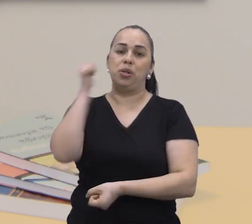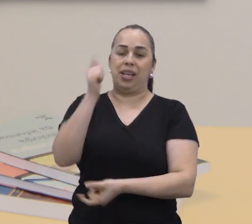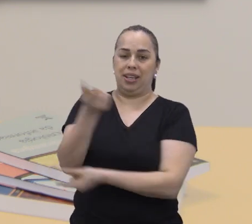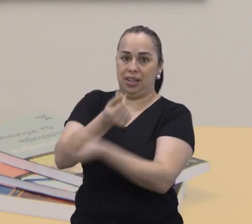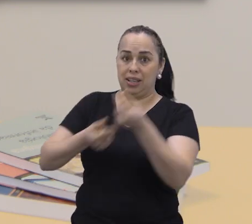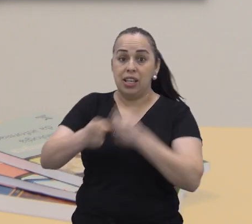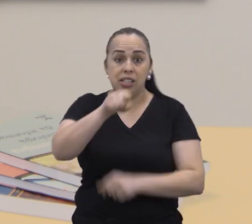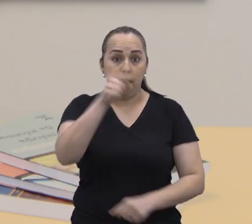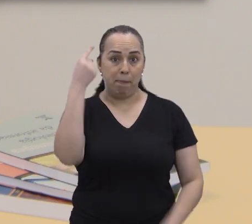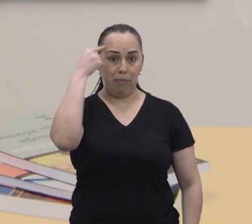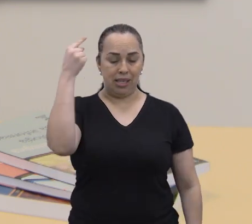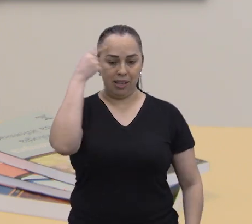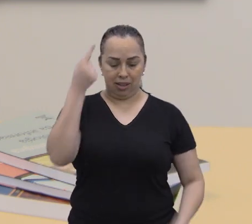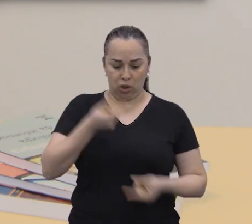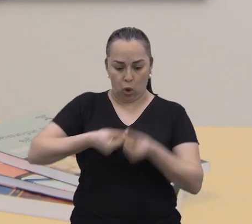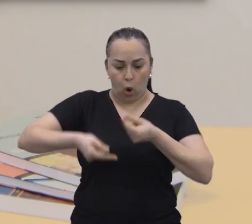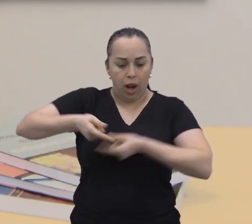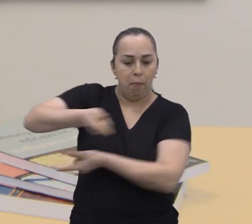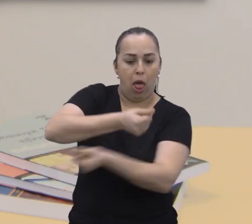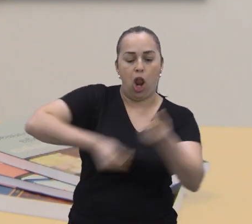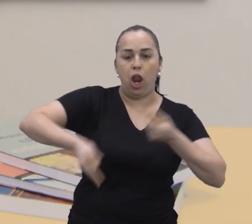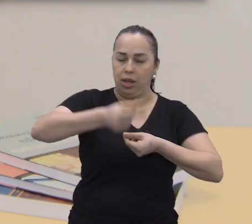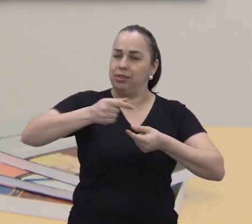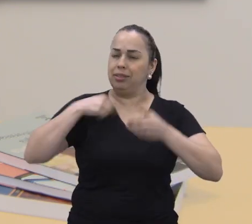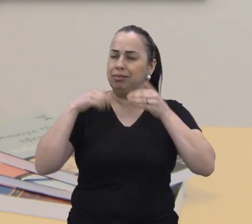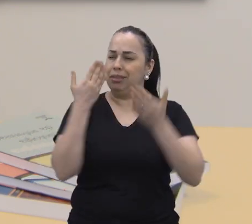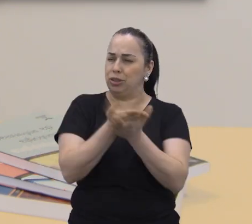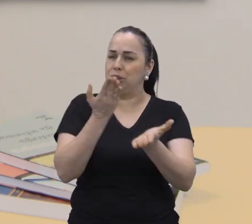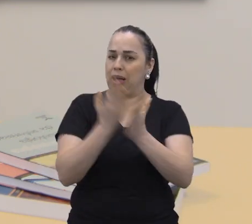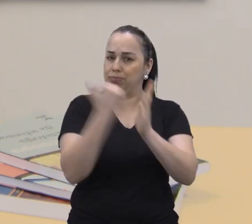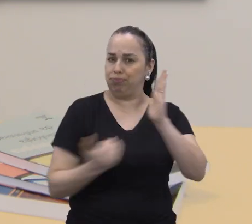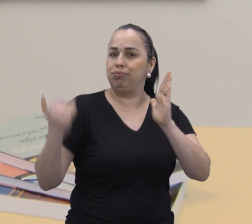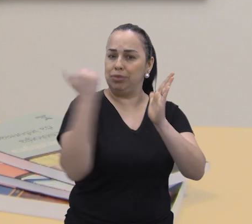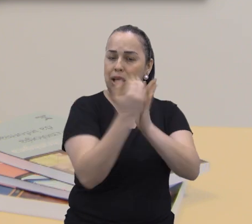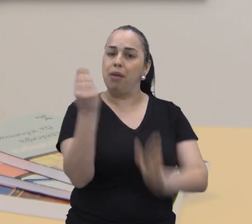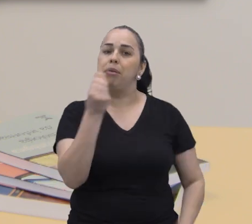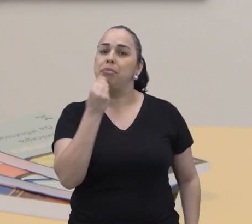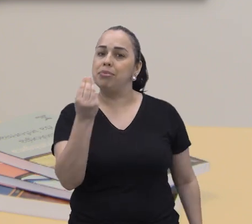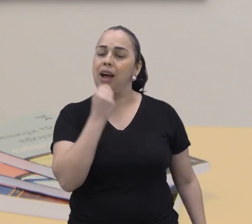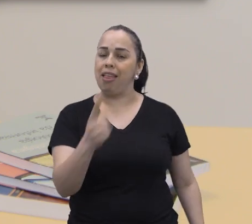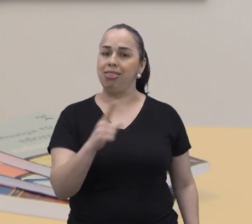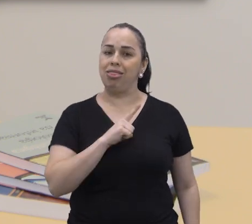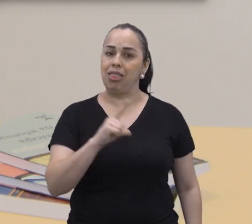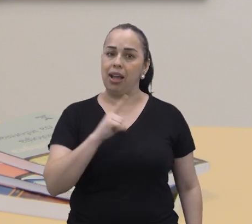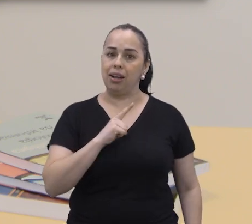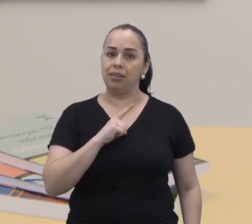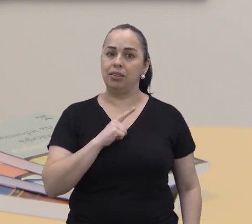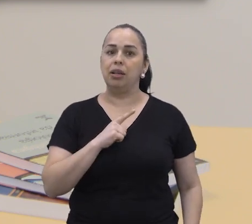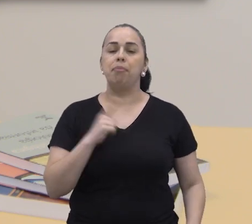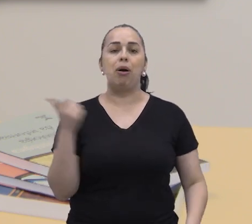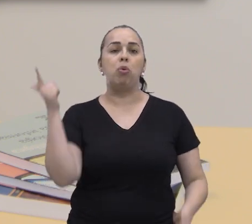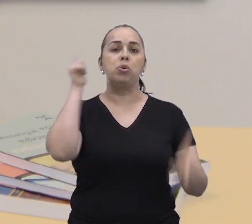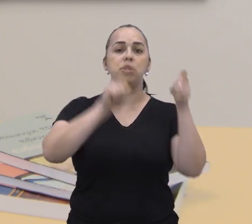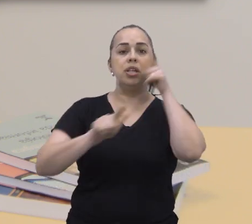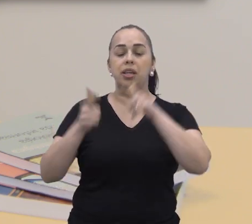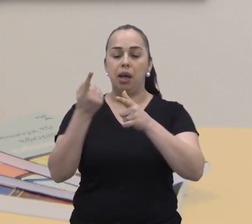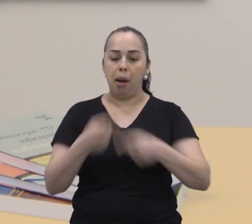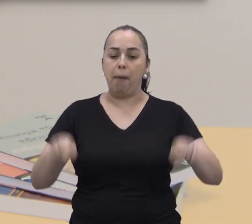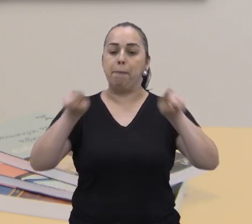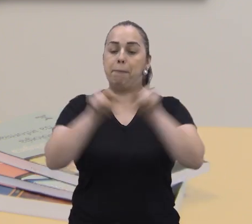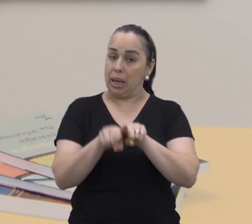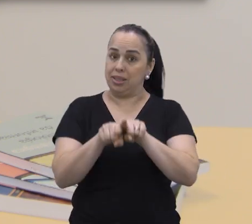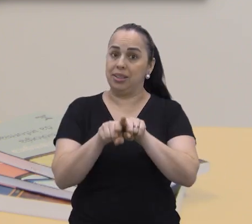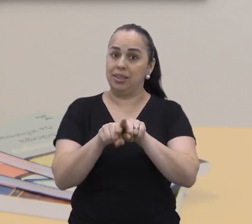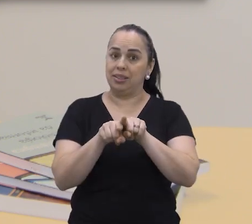e gera lucro. Se você pensa em economia circular, você deve estudar mais e tem sim grandes oportunidades até junto aos